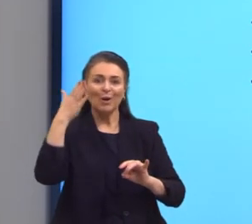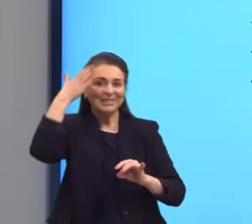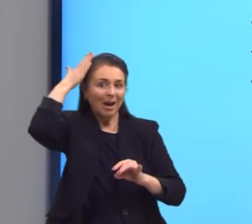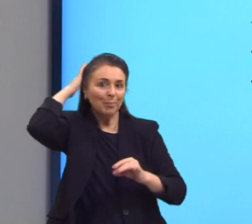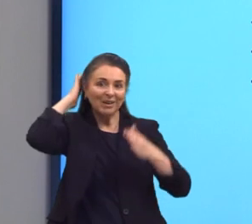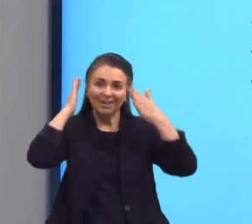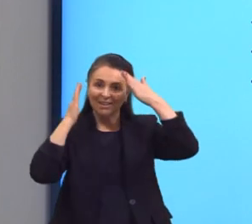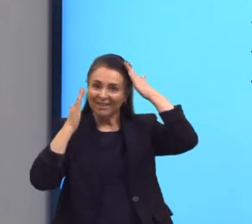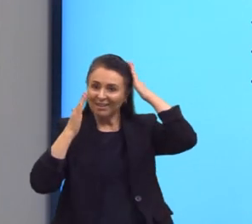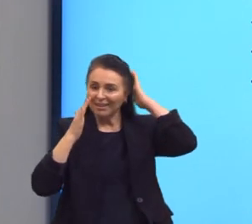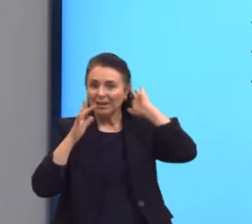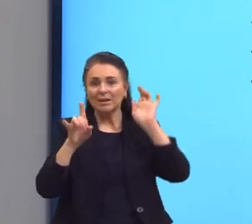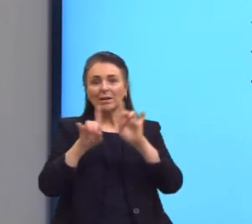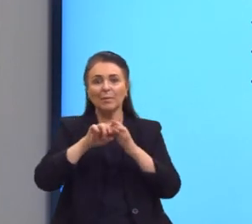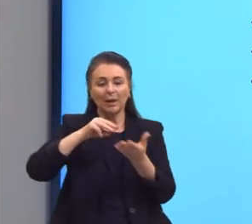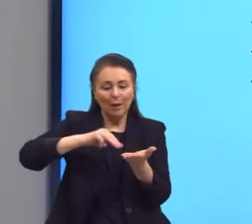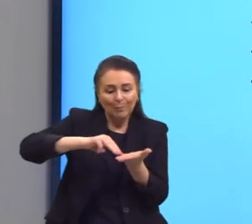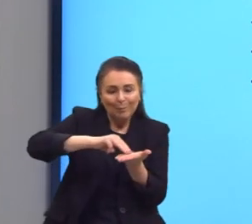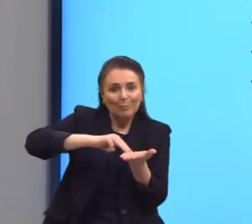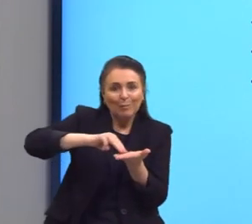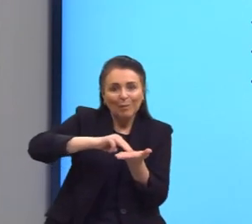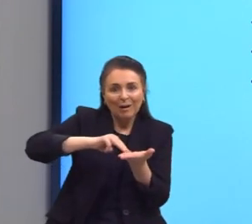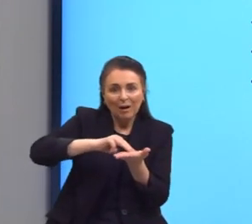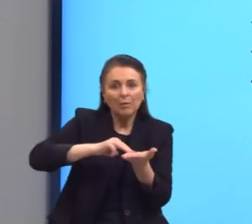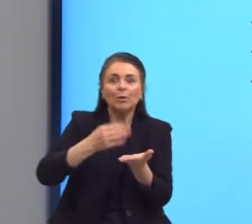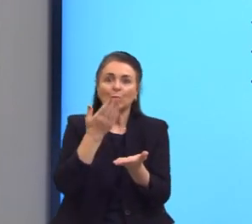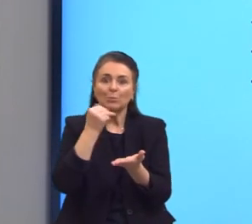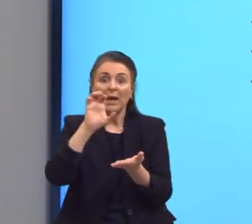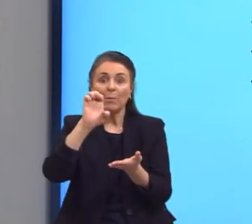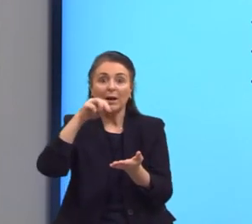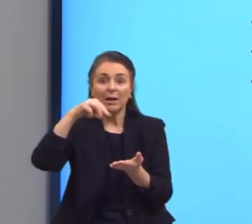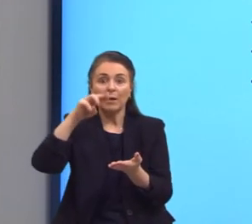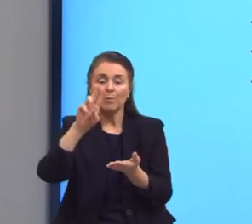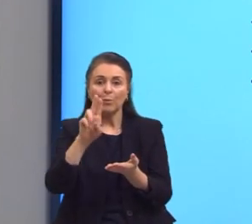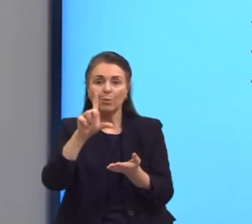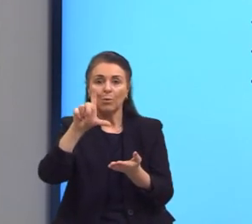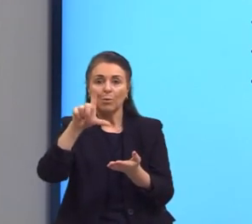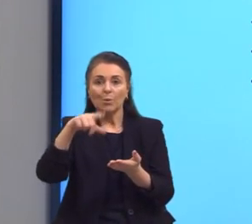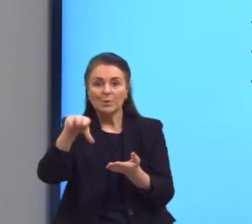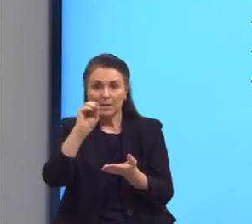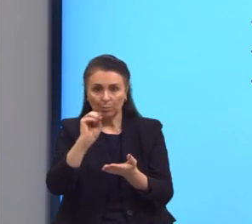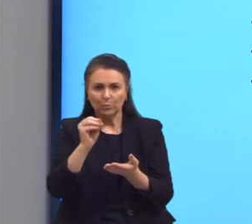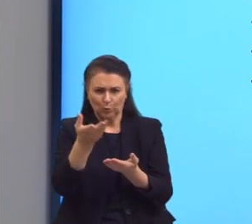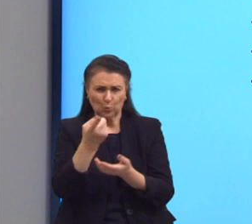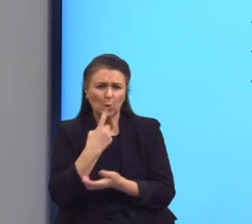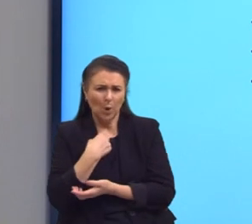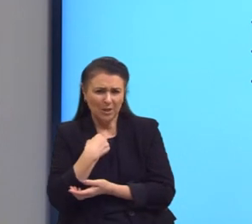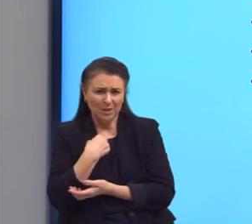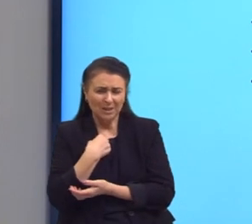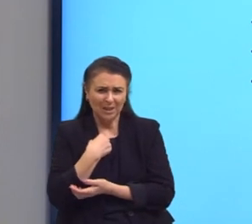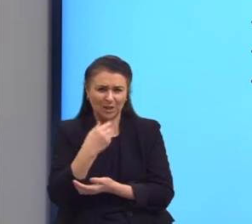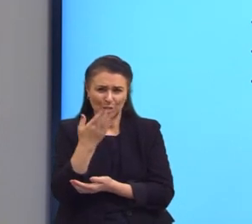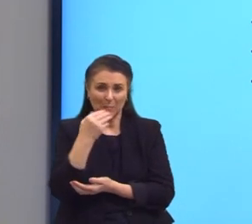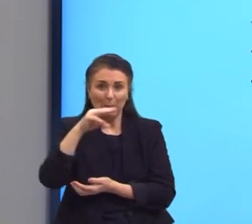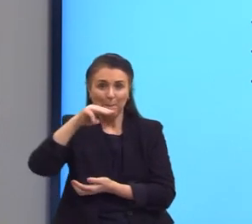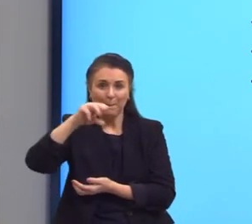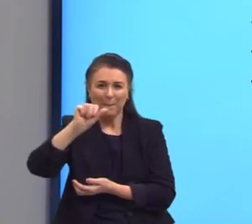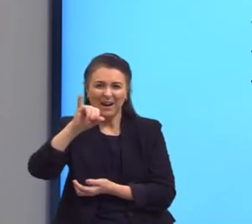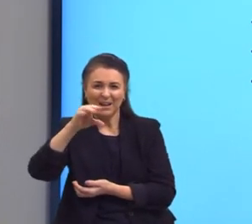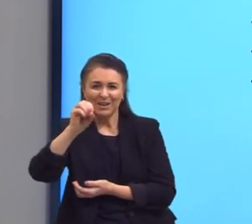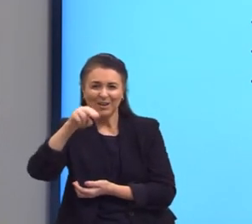gel. A maionese, que é uma emulsão. E quem aqui não gosta de uma maionese? Ou num